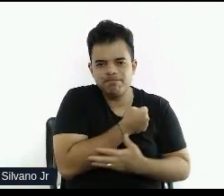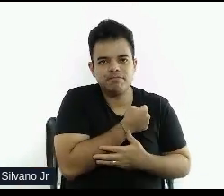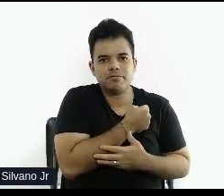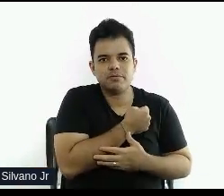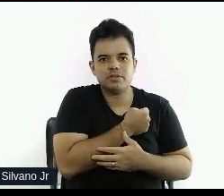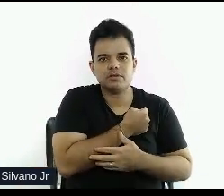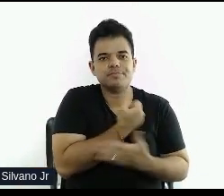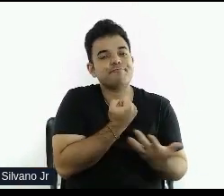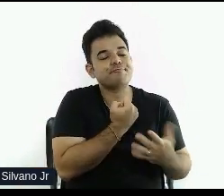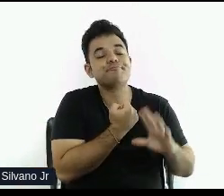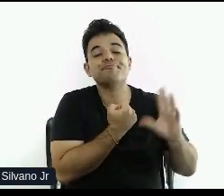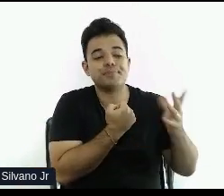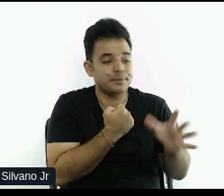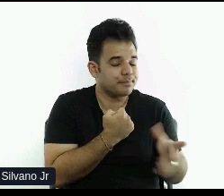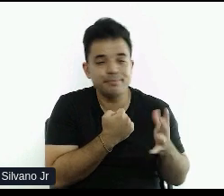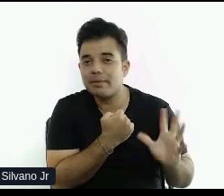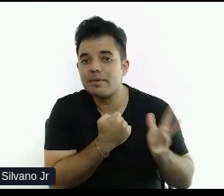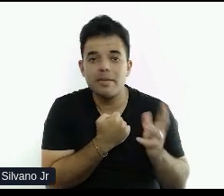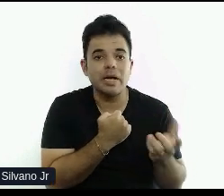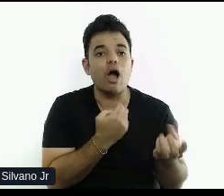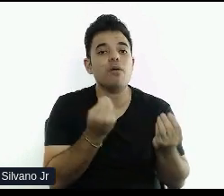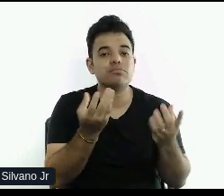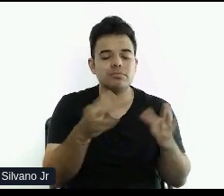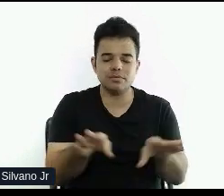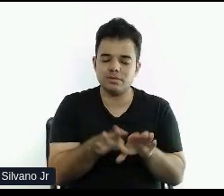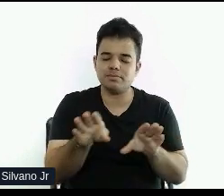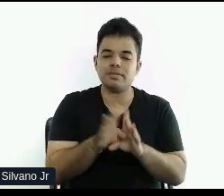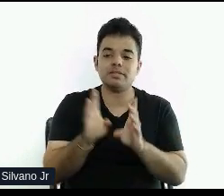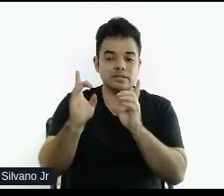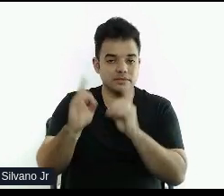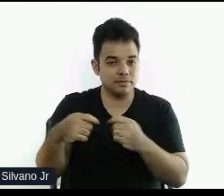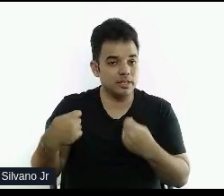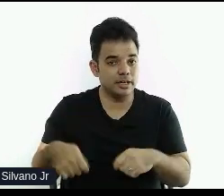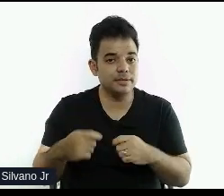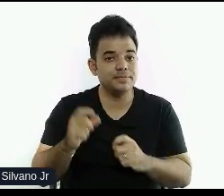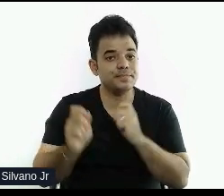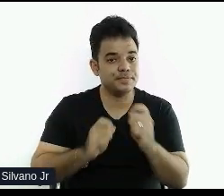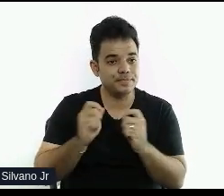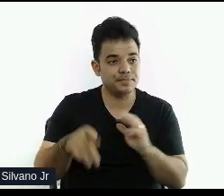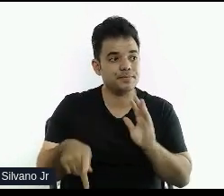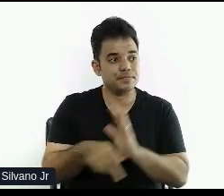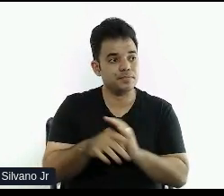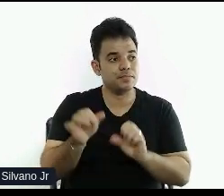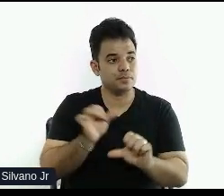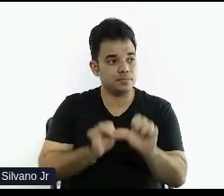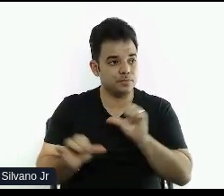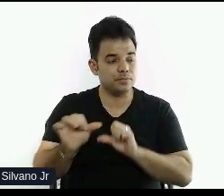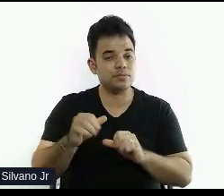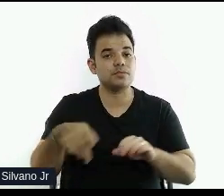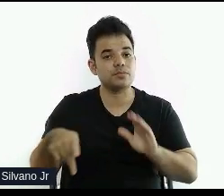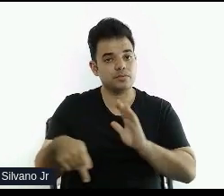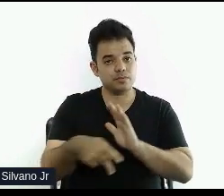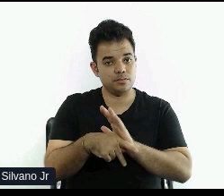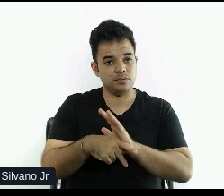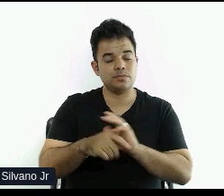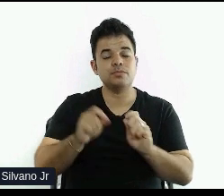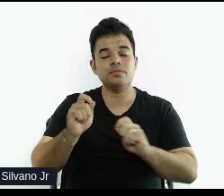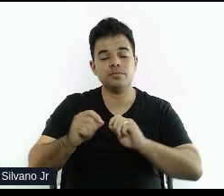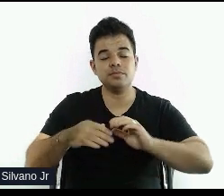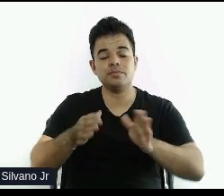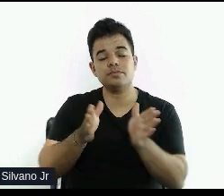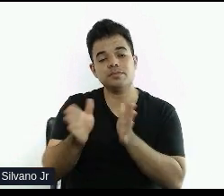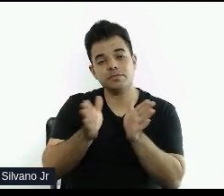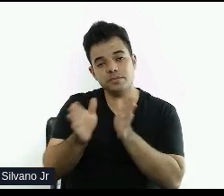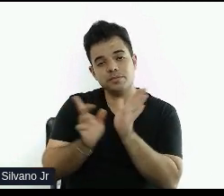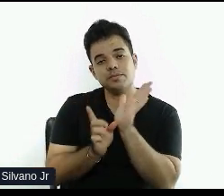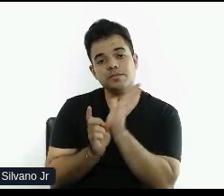deficiência ali transitória e precisar navegar e trabalhar usando apenas um braço. Então, acessibilidade digital, acessibilidade